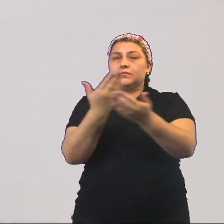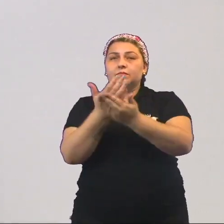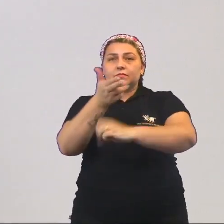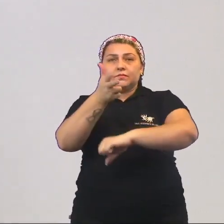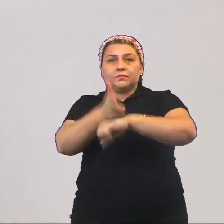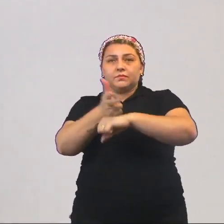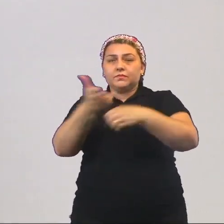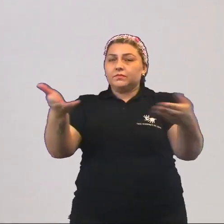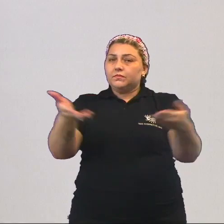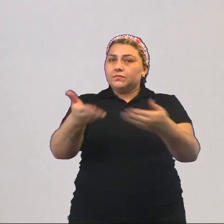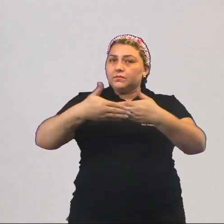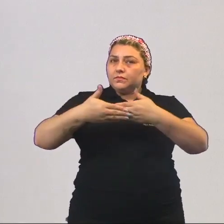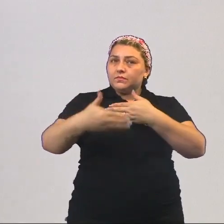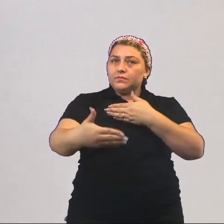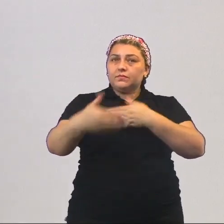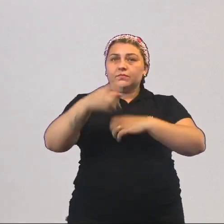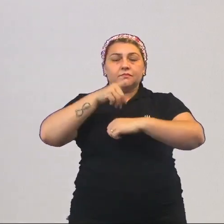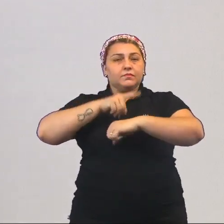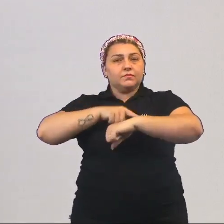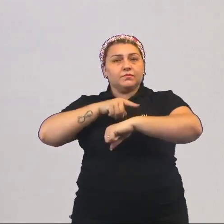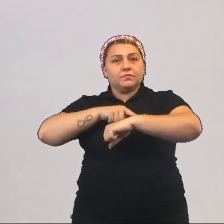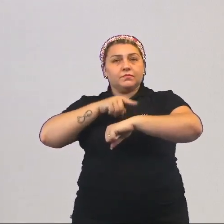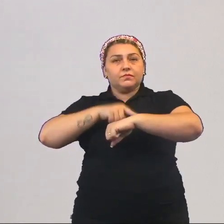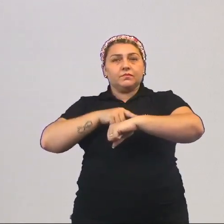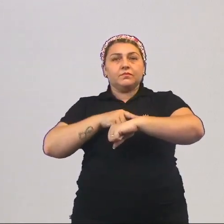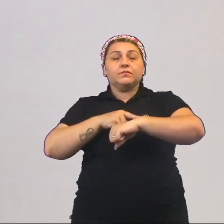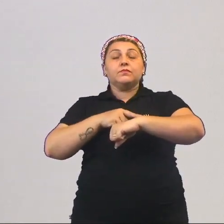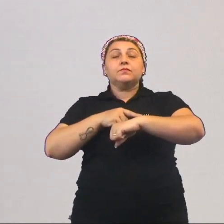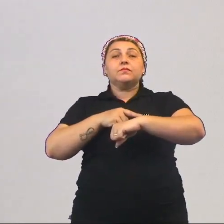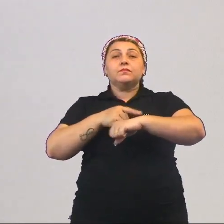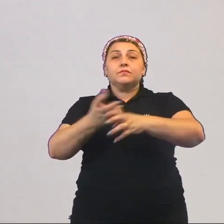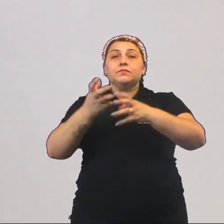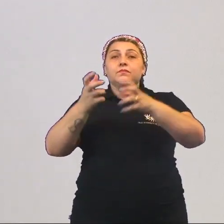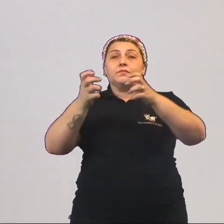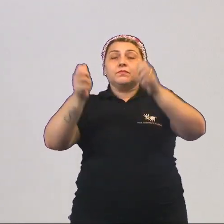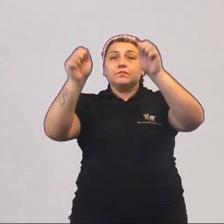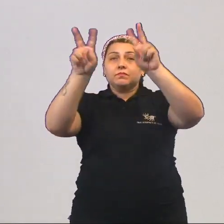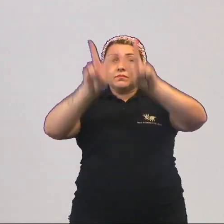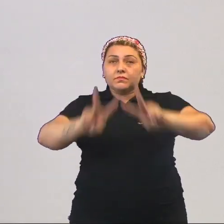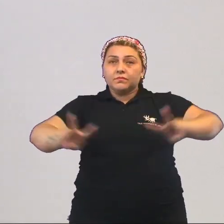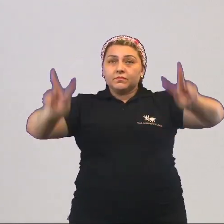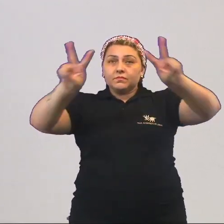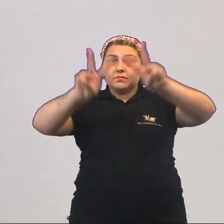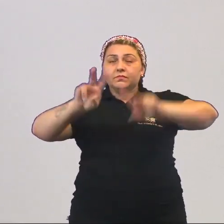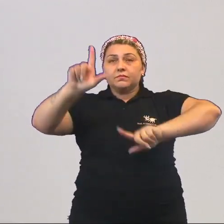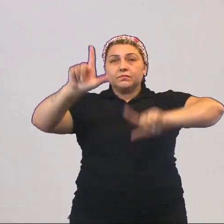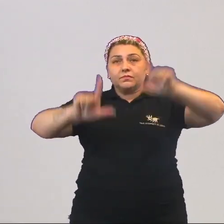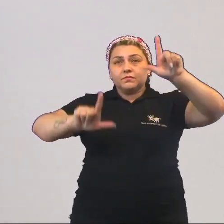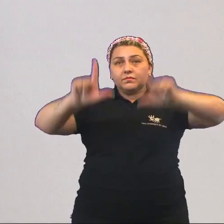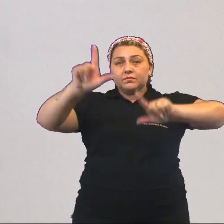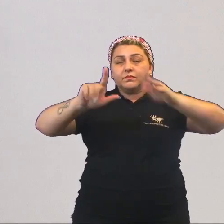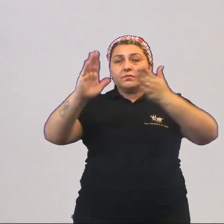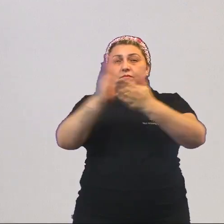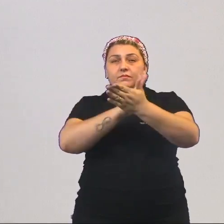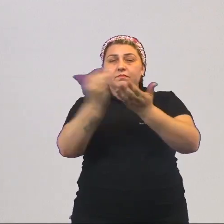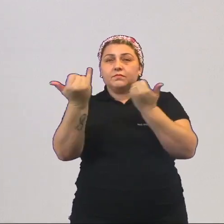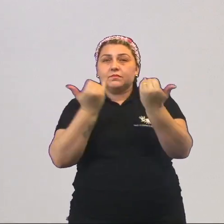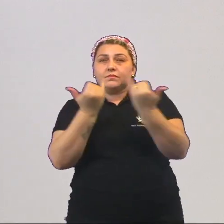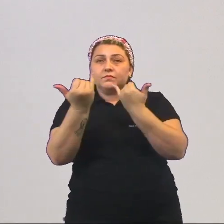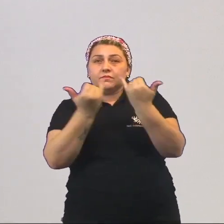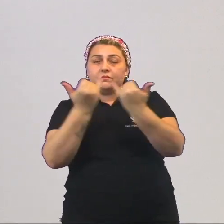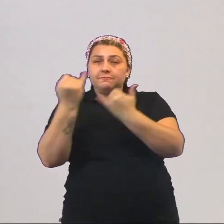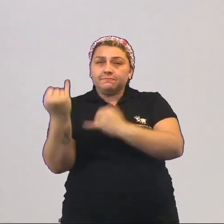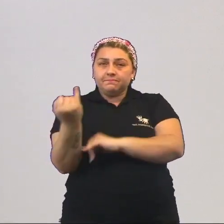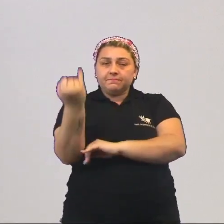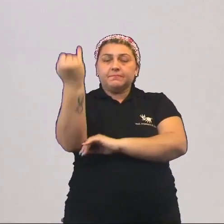videoaula. A partir deste momento eu quero que você visualize em tela algumas informações que